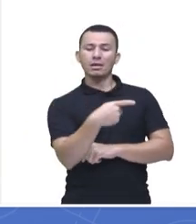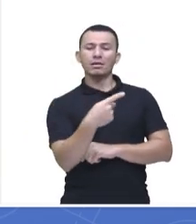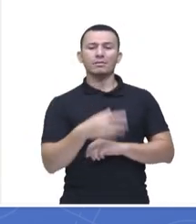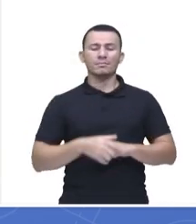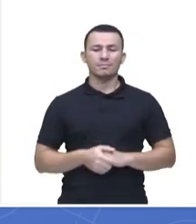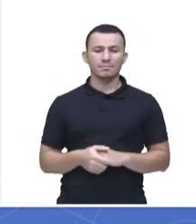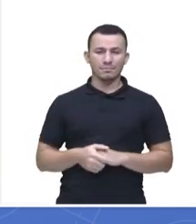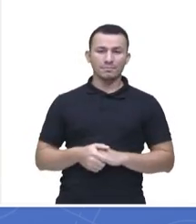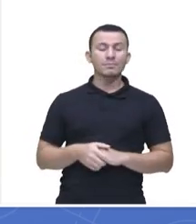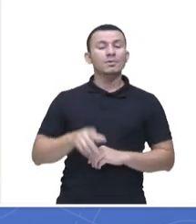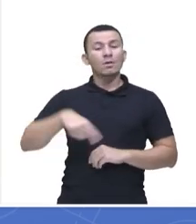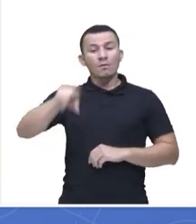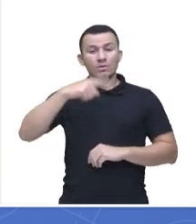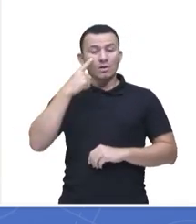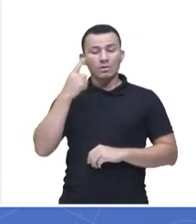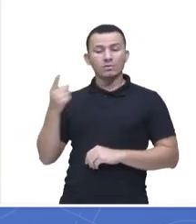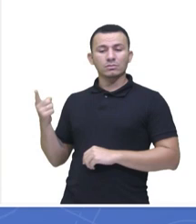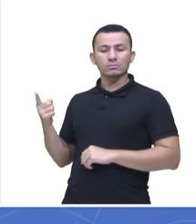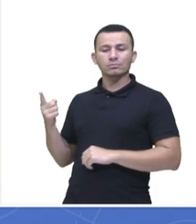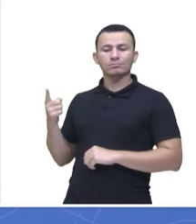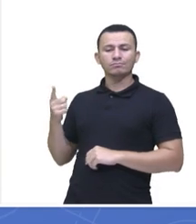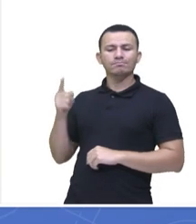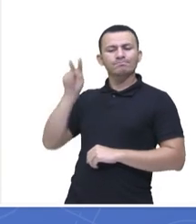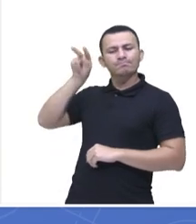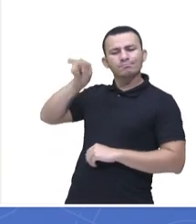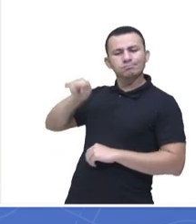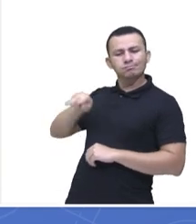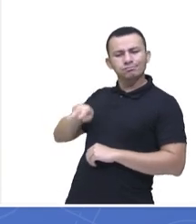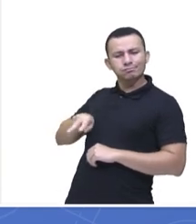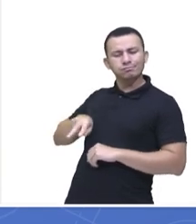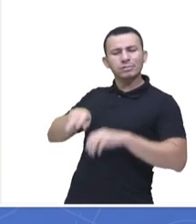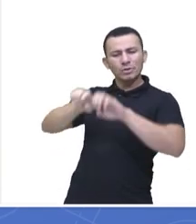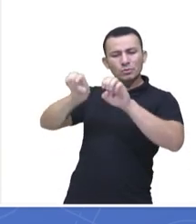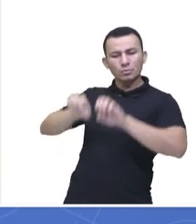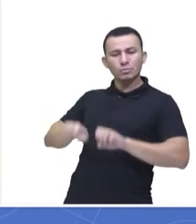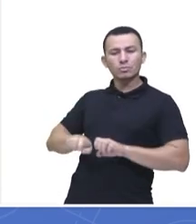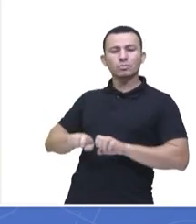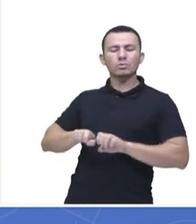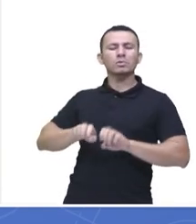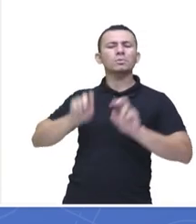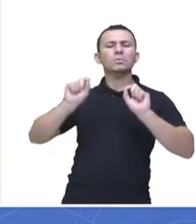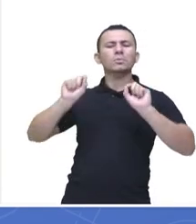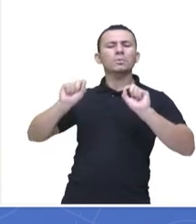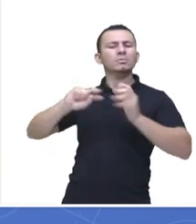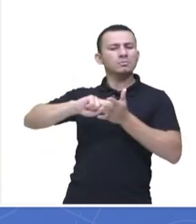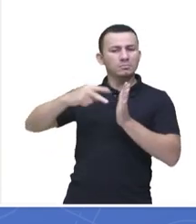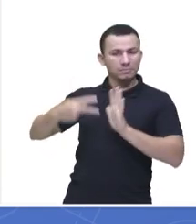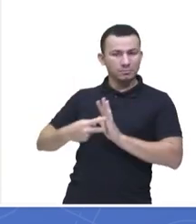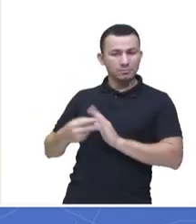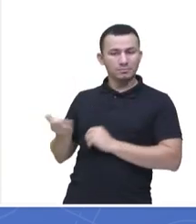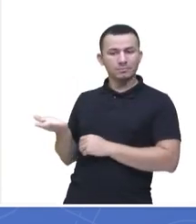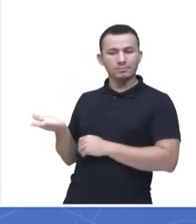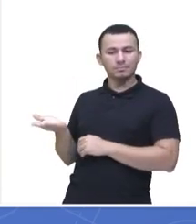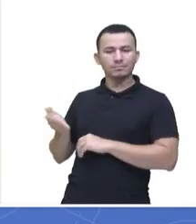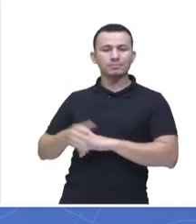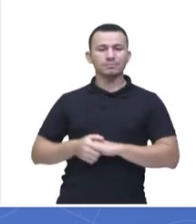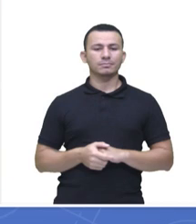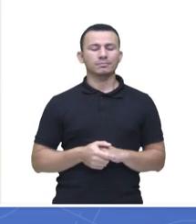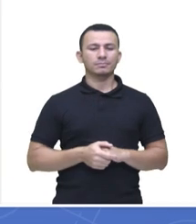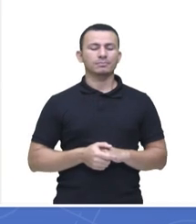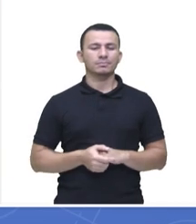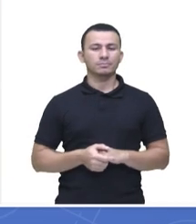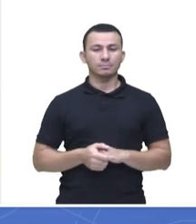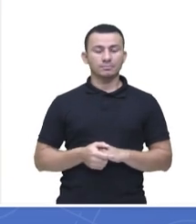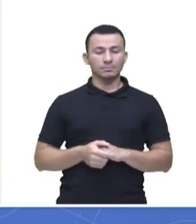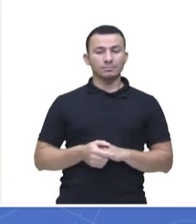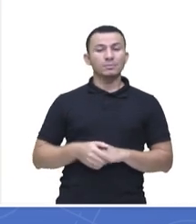analisar essa fórmula estrutural. Tá bom? E aí, meus queridos, vocês